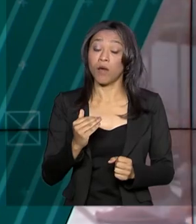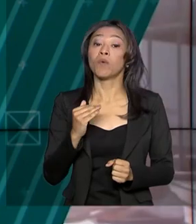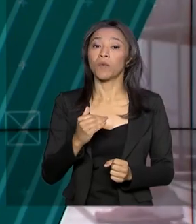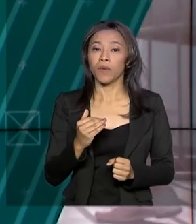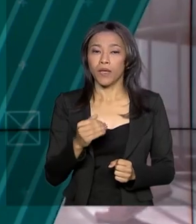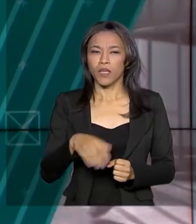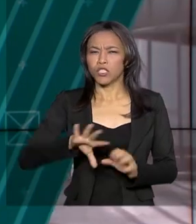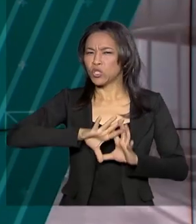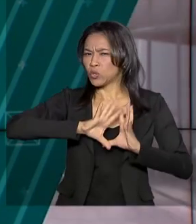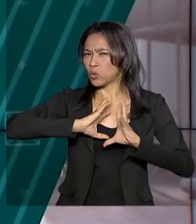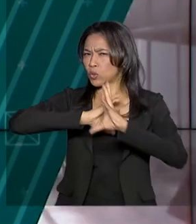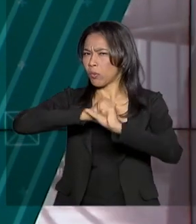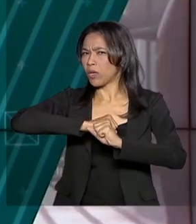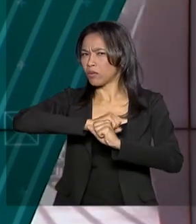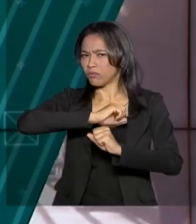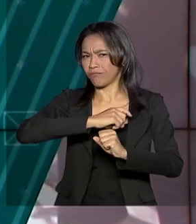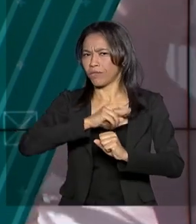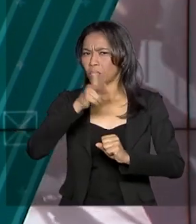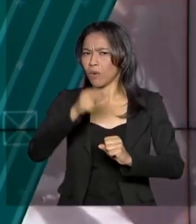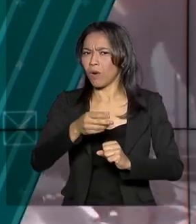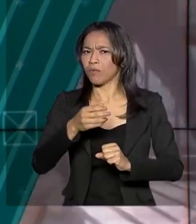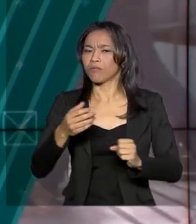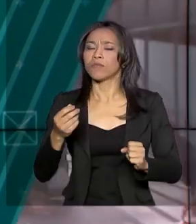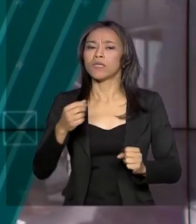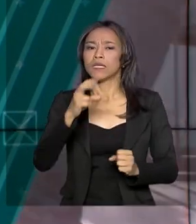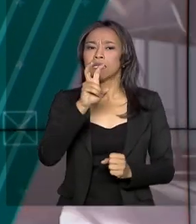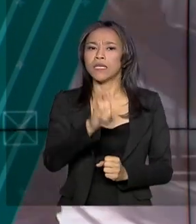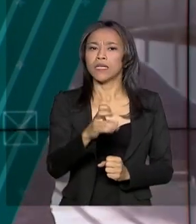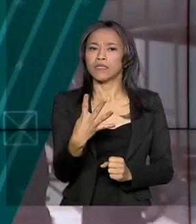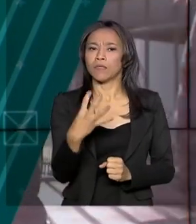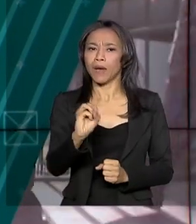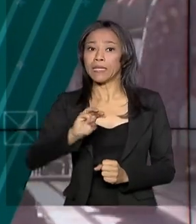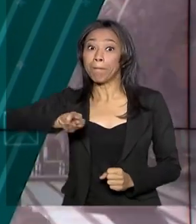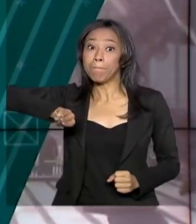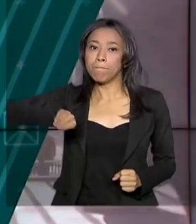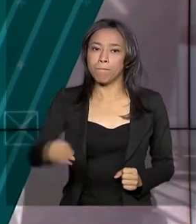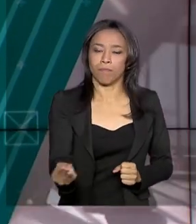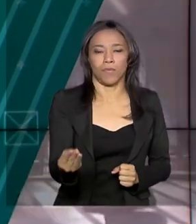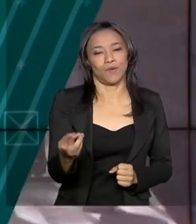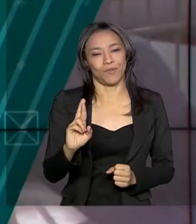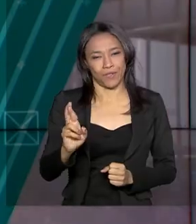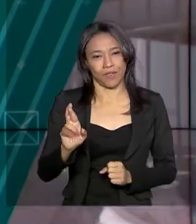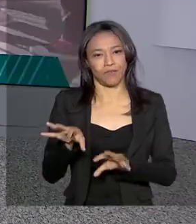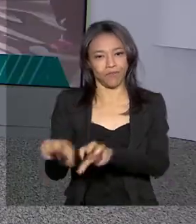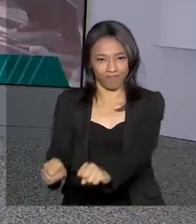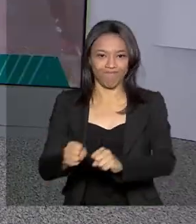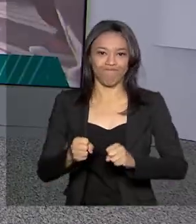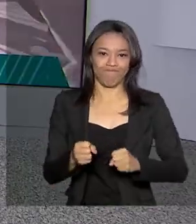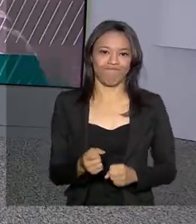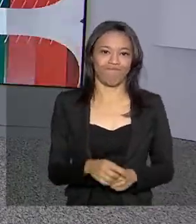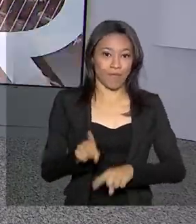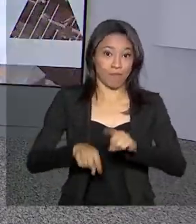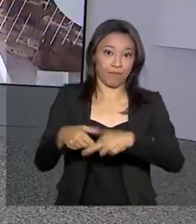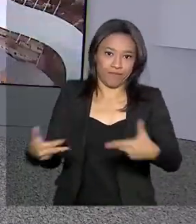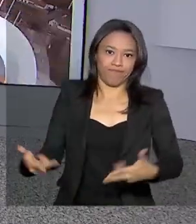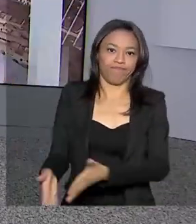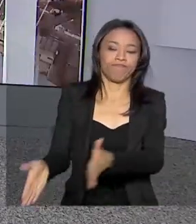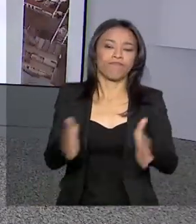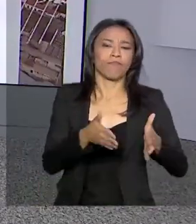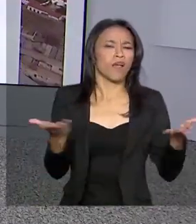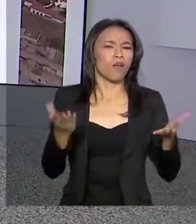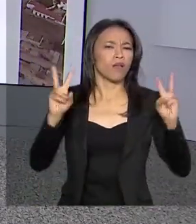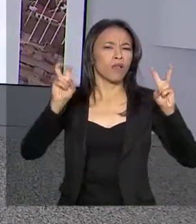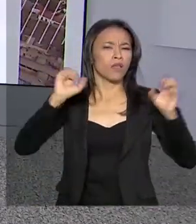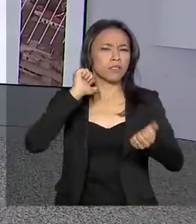apreensões de todo o ano passado. Um total de 540 milhões de reais. E agora vamos falar de